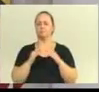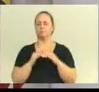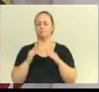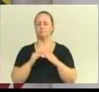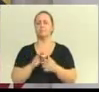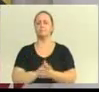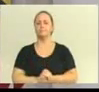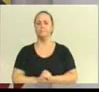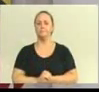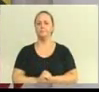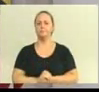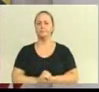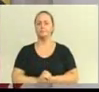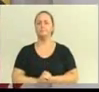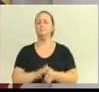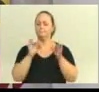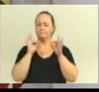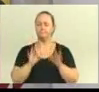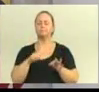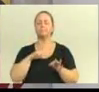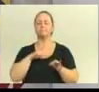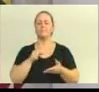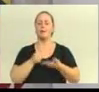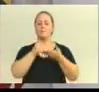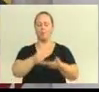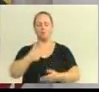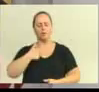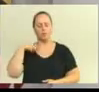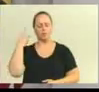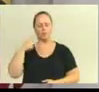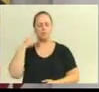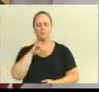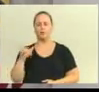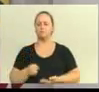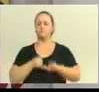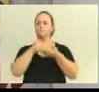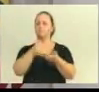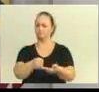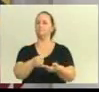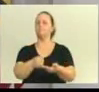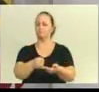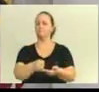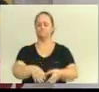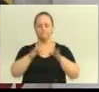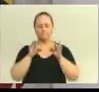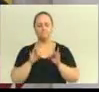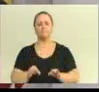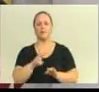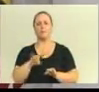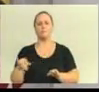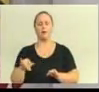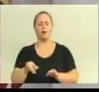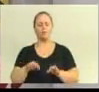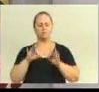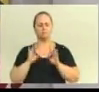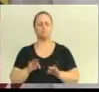é candidato na Chapa 2, certamente tem o apoio deste vereador, de parte dos vereadores aqui dessa casa, e tenho certeza que o fará com determinação,